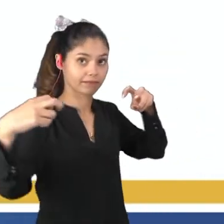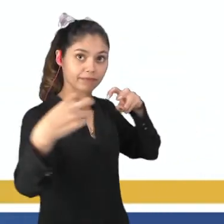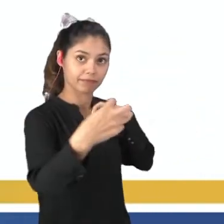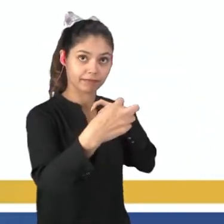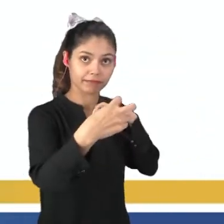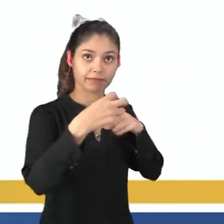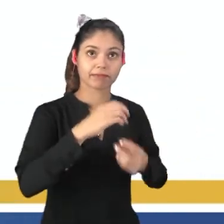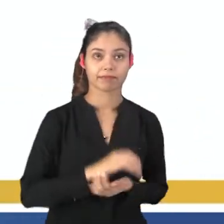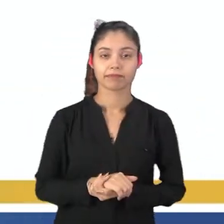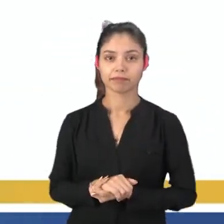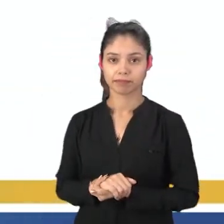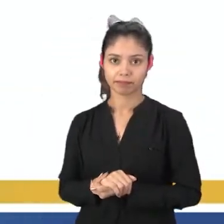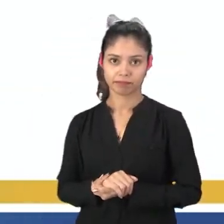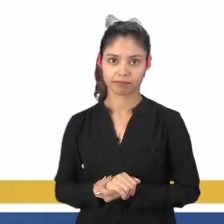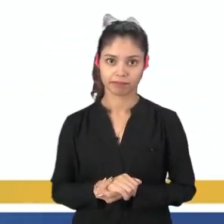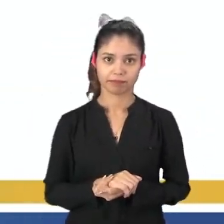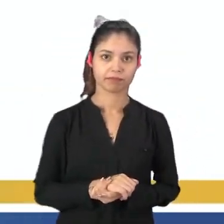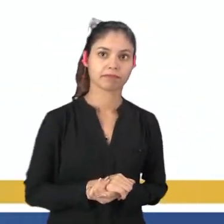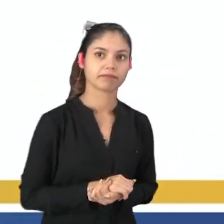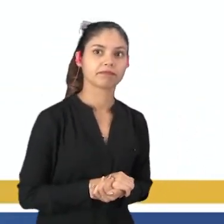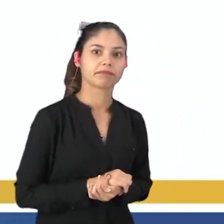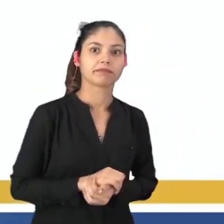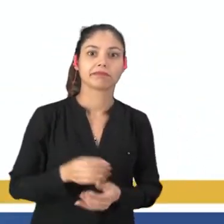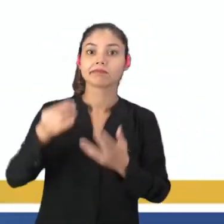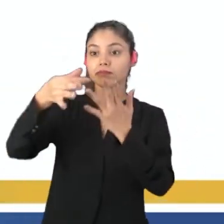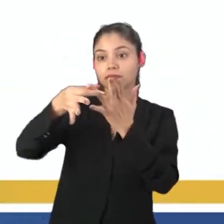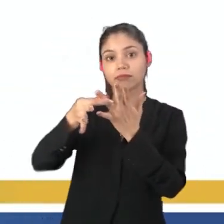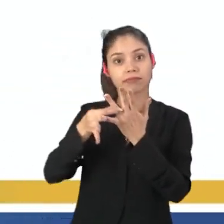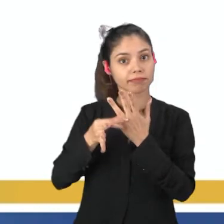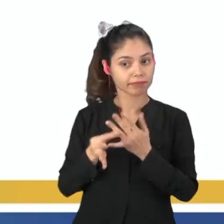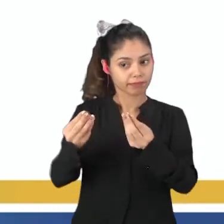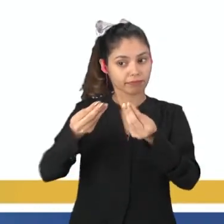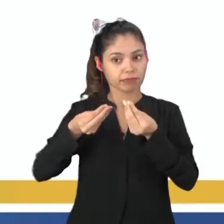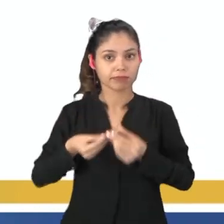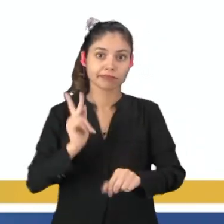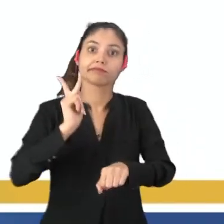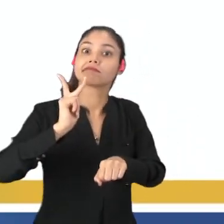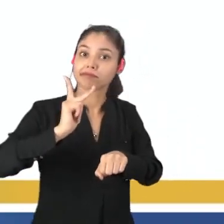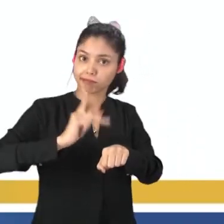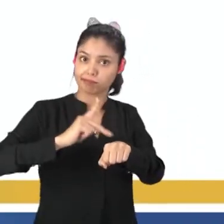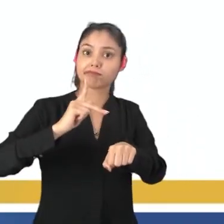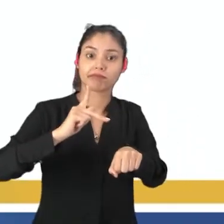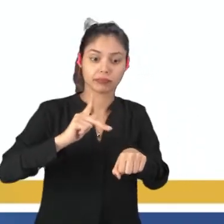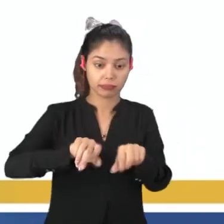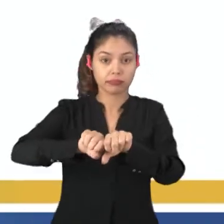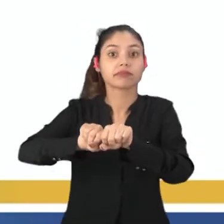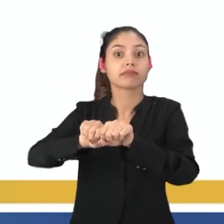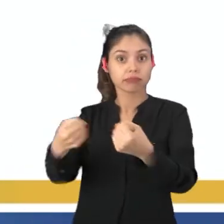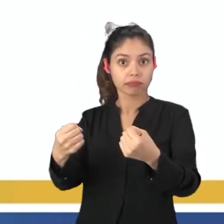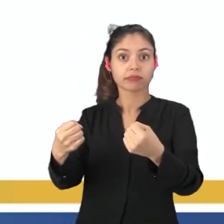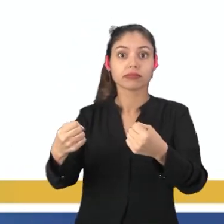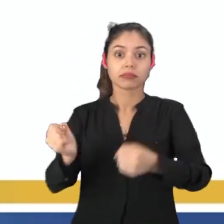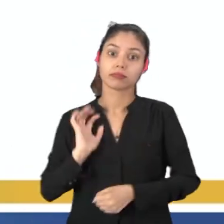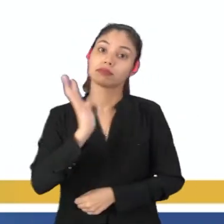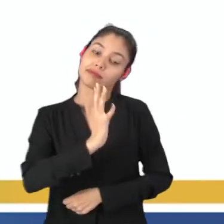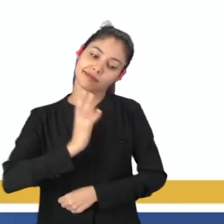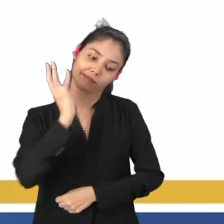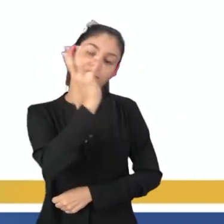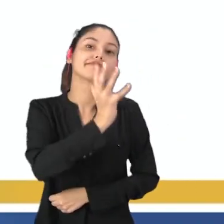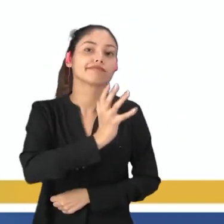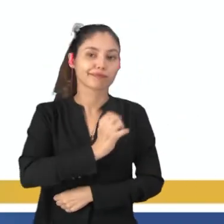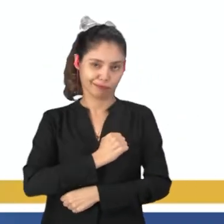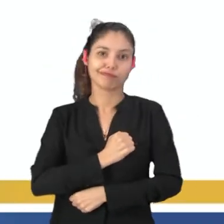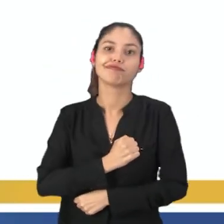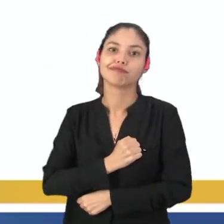vamos dar O anel que tu me deste era vidro e se quebrou O